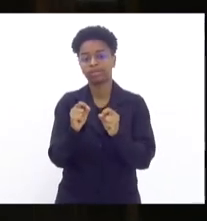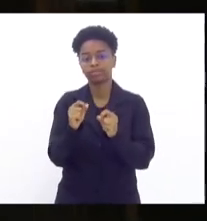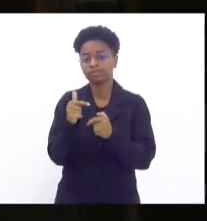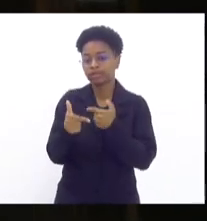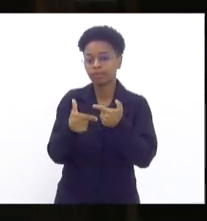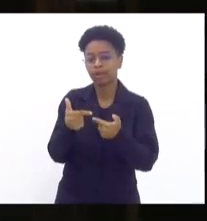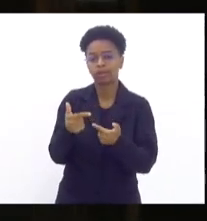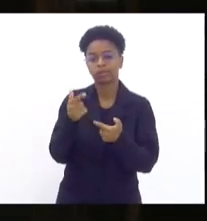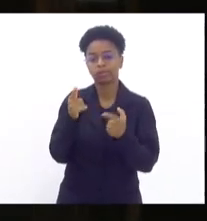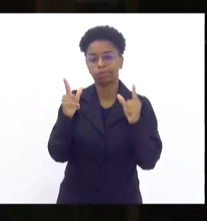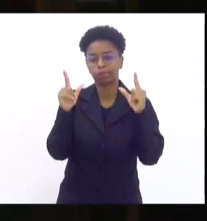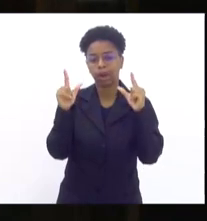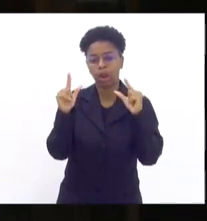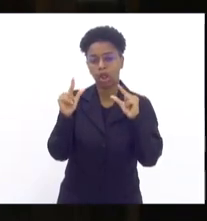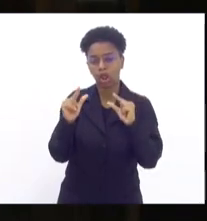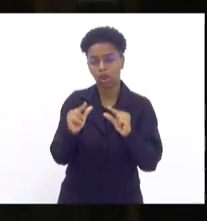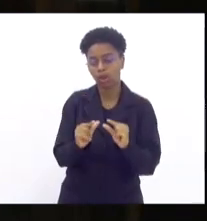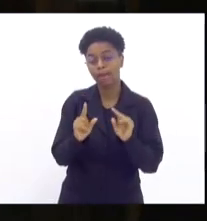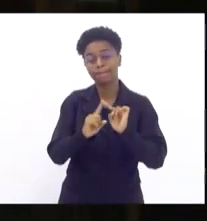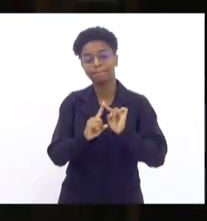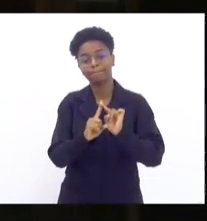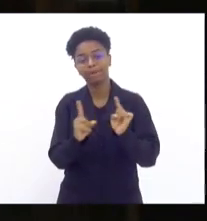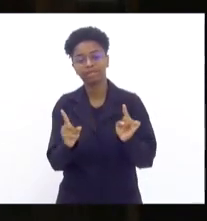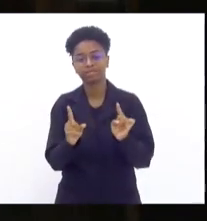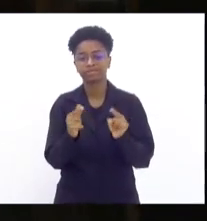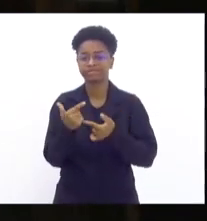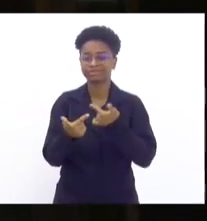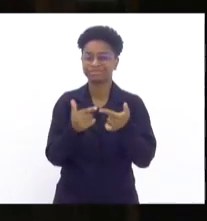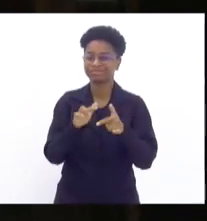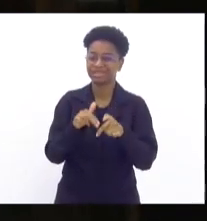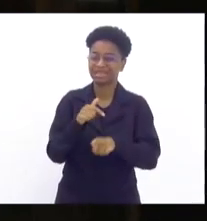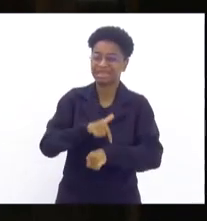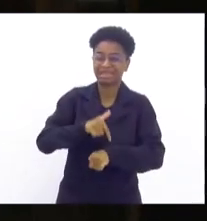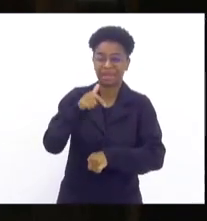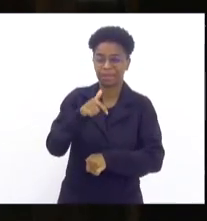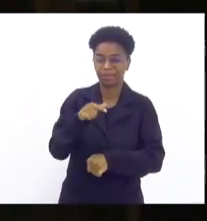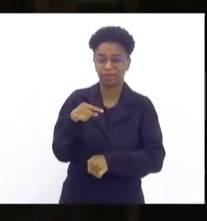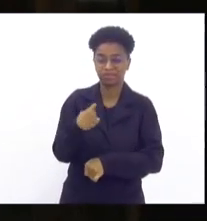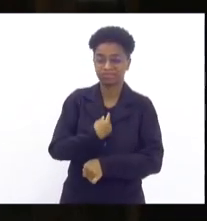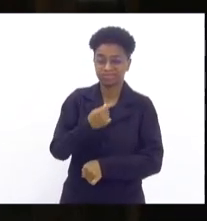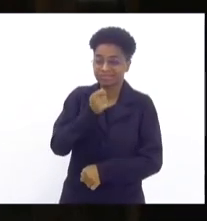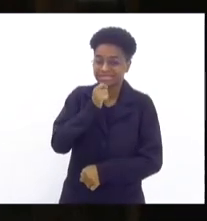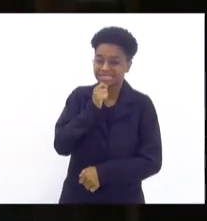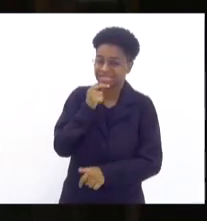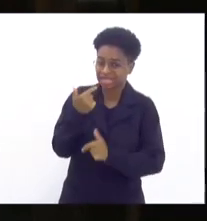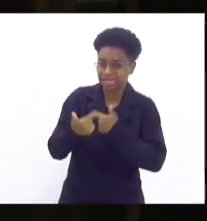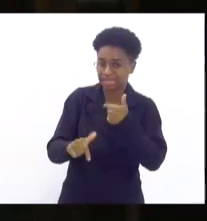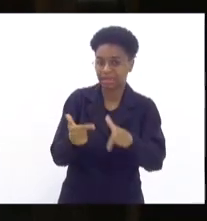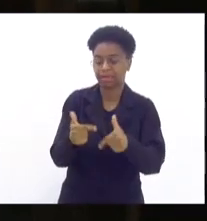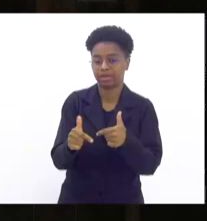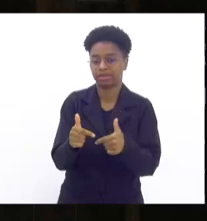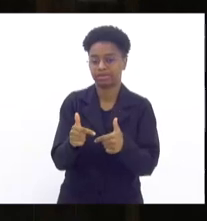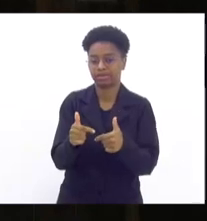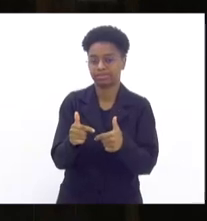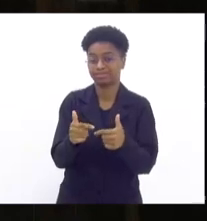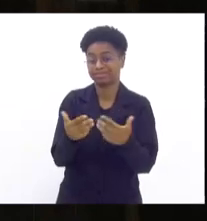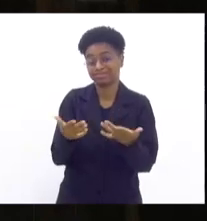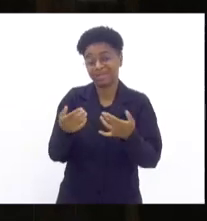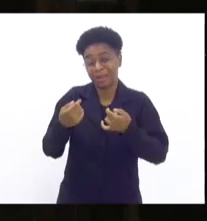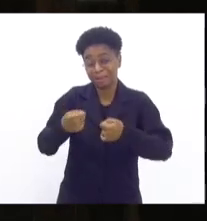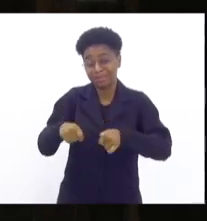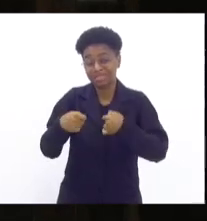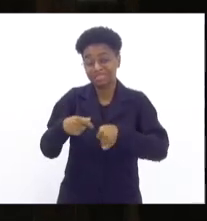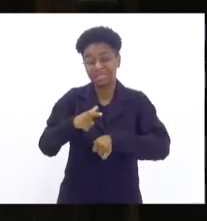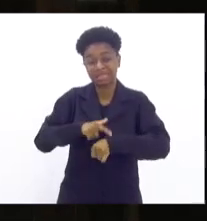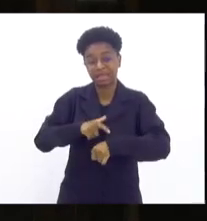índices vêm reduzindo, mas é um trabalho que, devido ao tempo que a gente ficou sem operar, ele vai demandar um certo